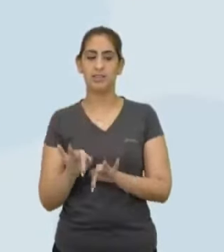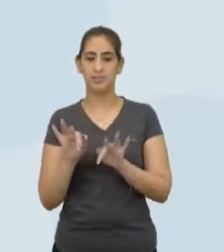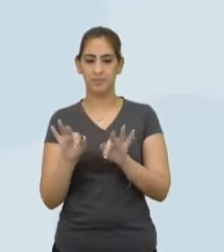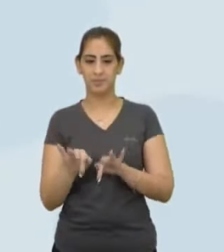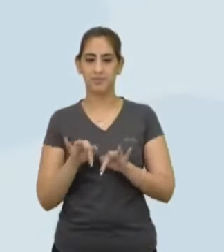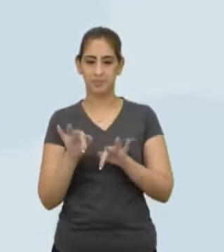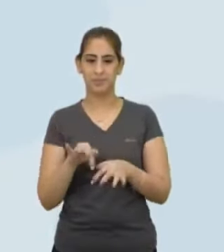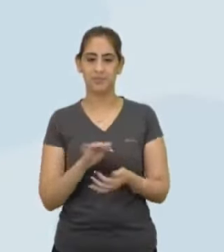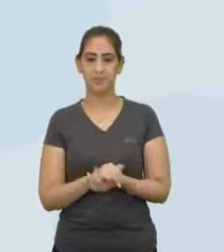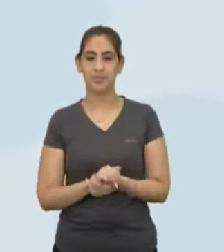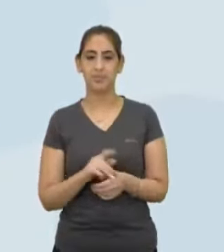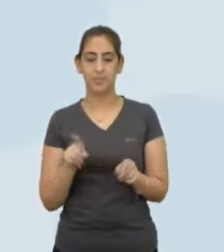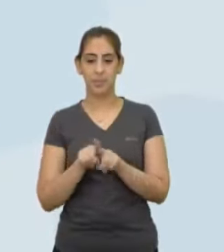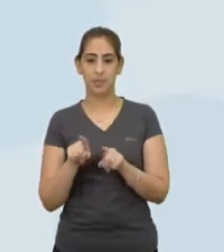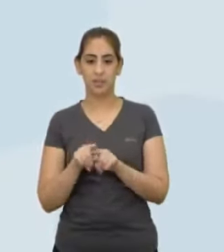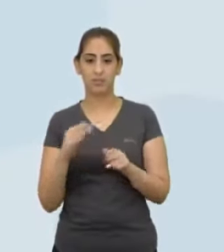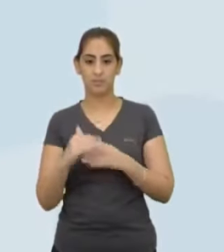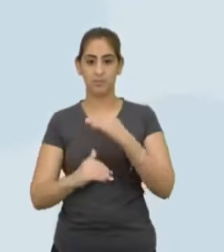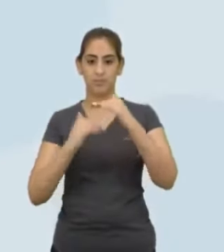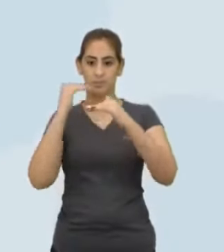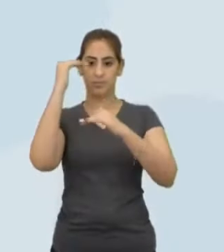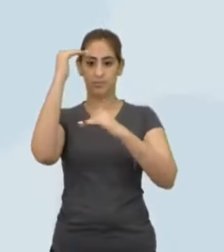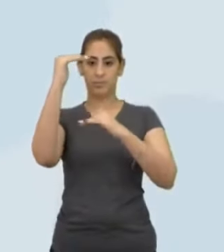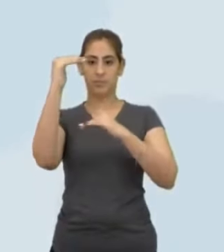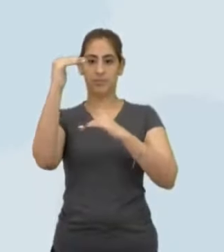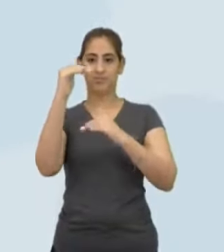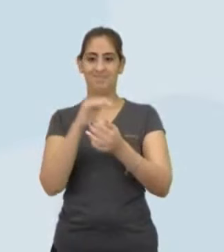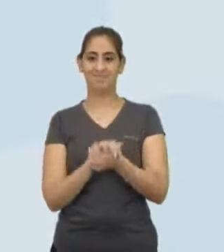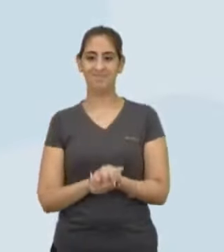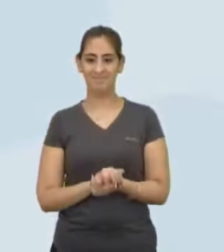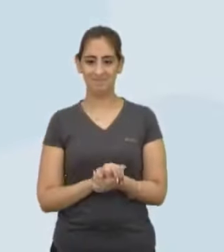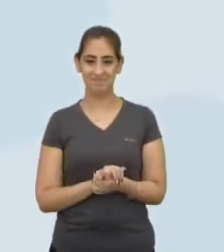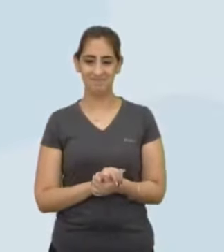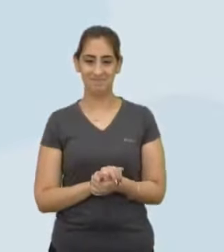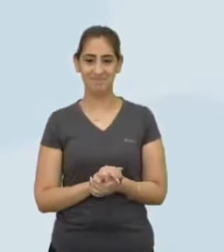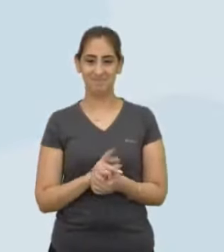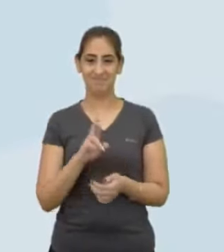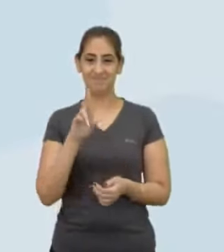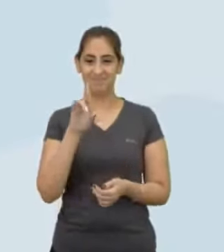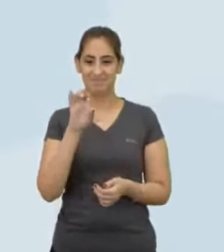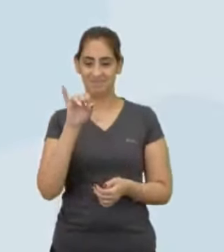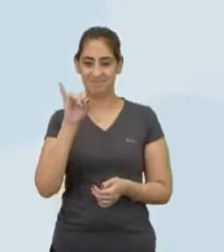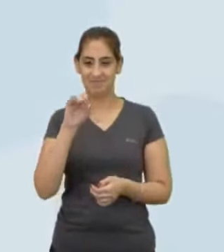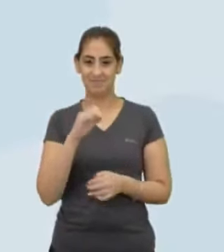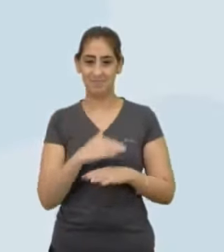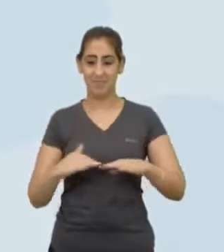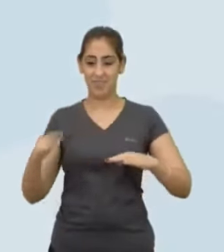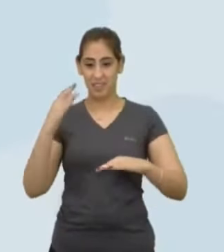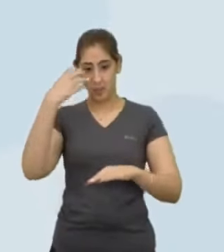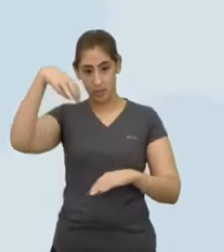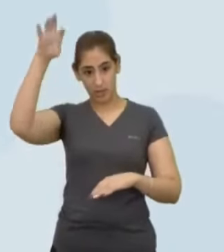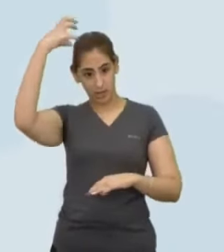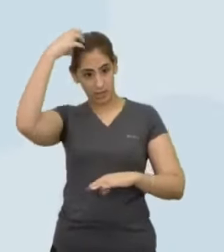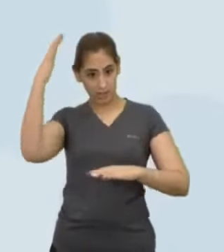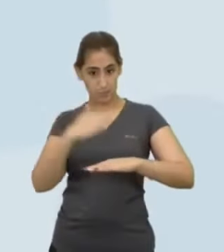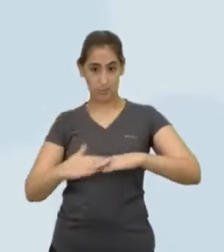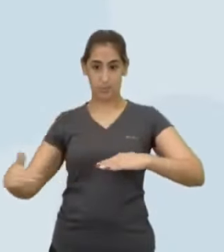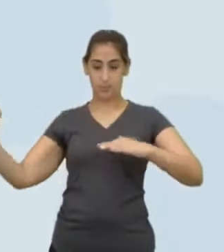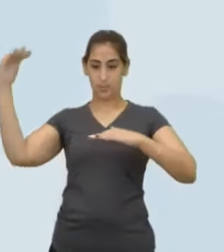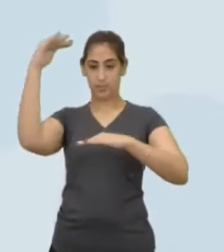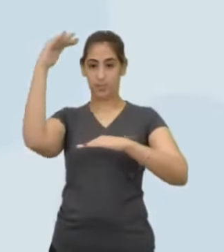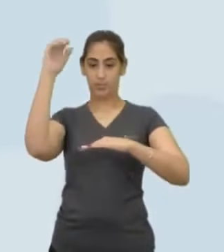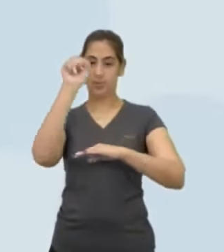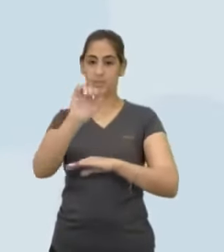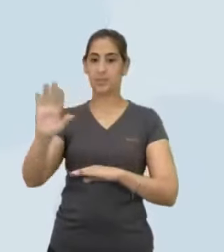aqui na idade moderna Janas, vem pra nós o vermelhão Vamos lá O rei soberano Estado